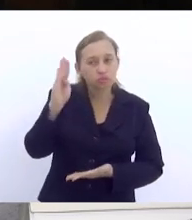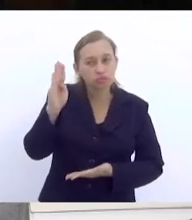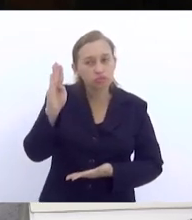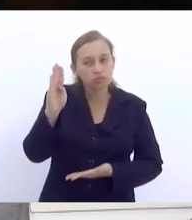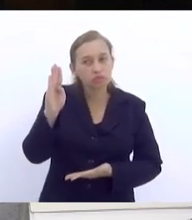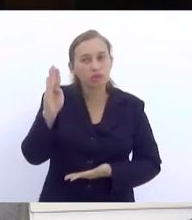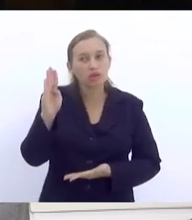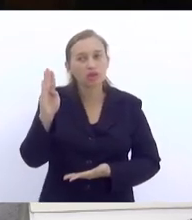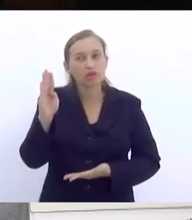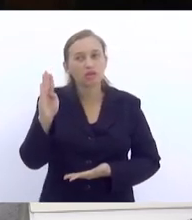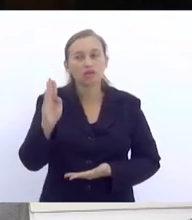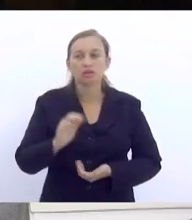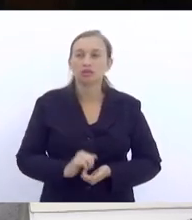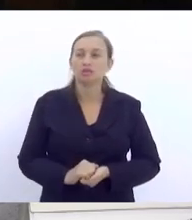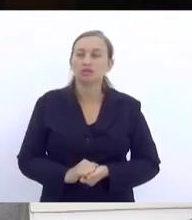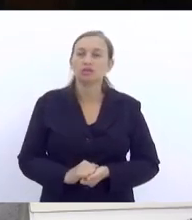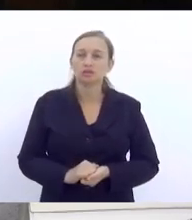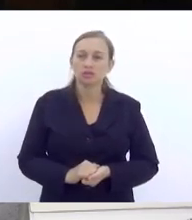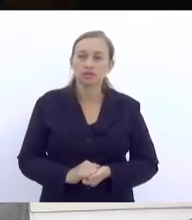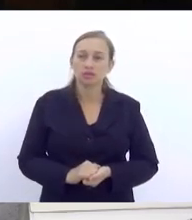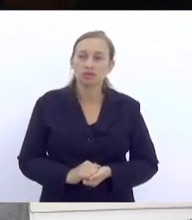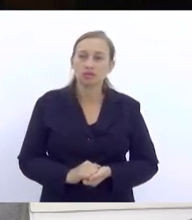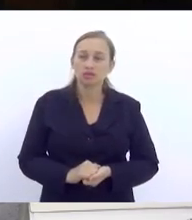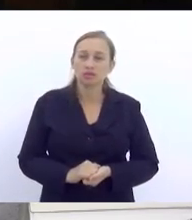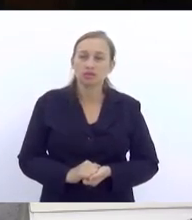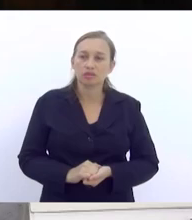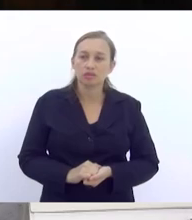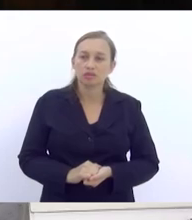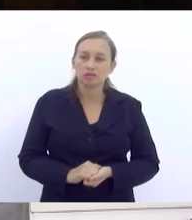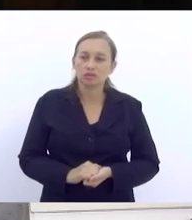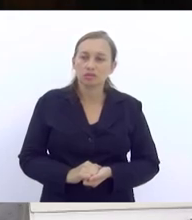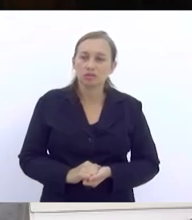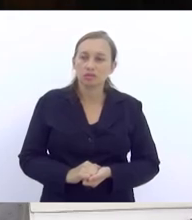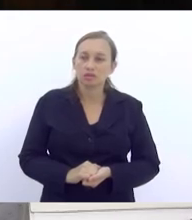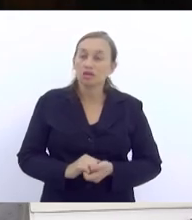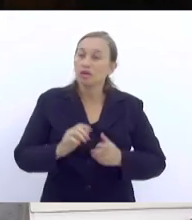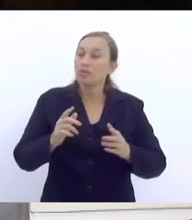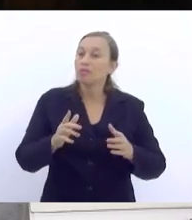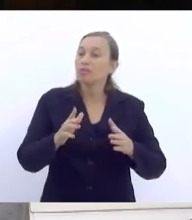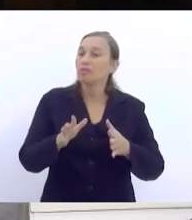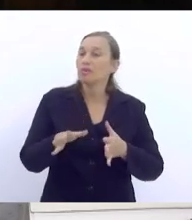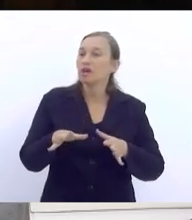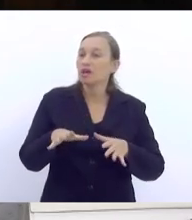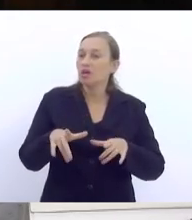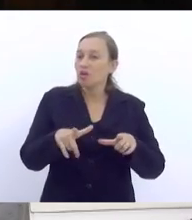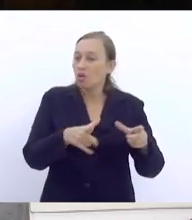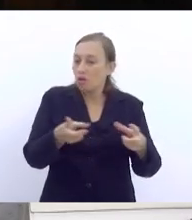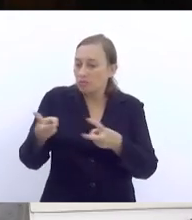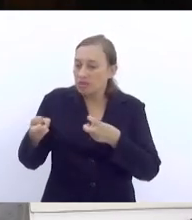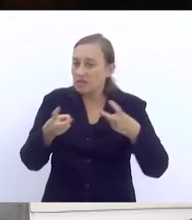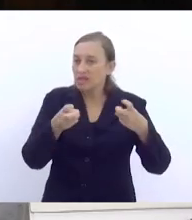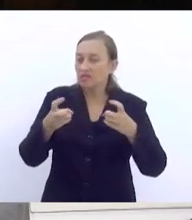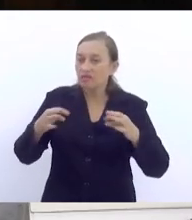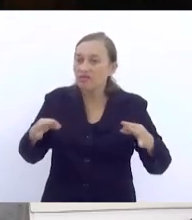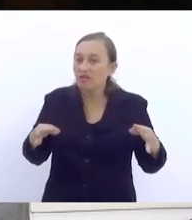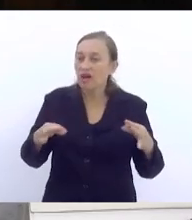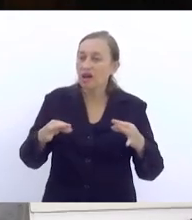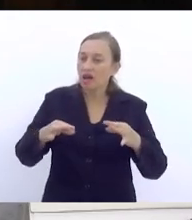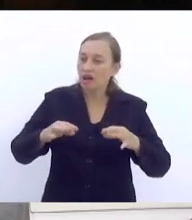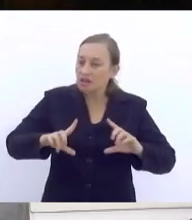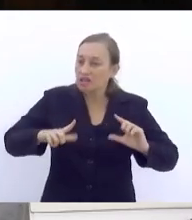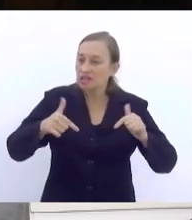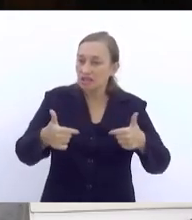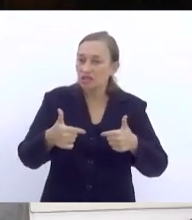é a gente pegar essas ações, que são ações essenciais, ela tem que ser política